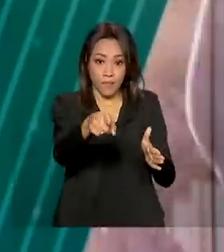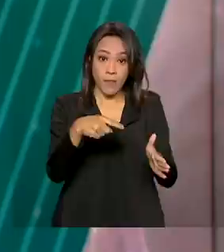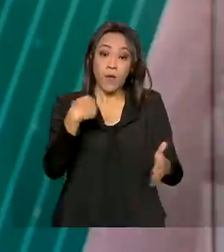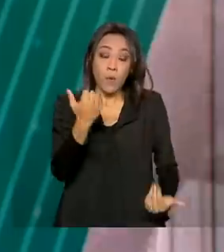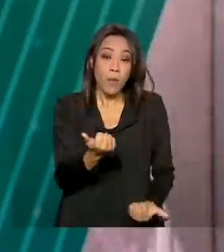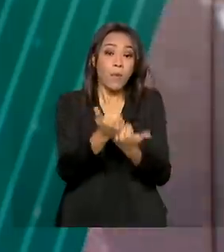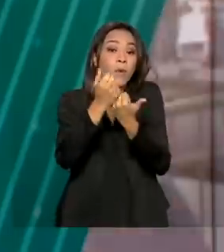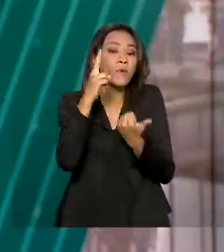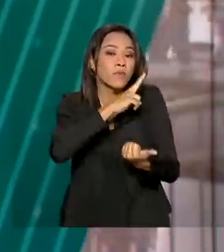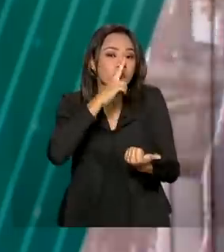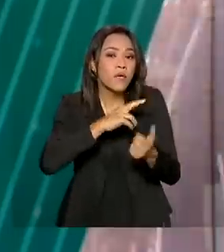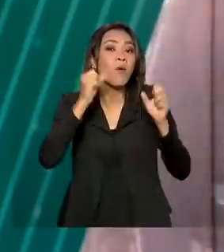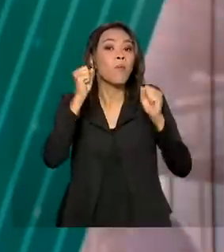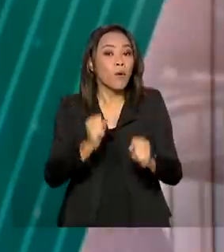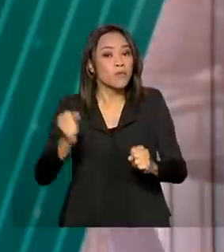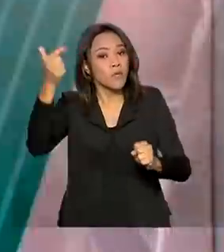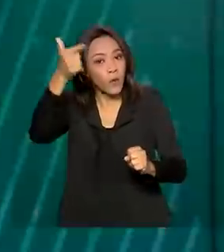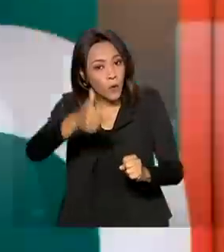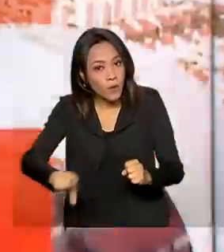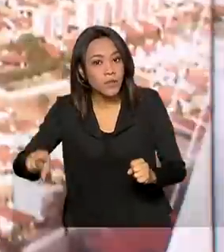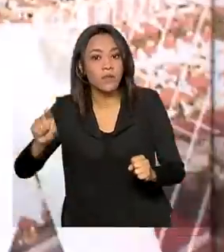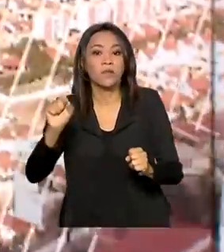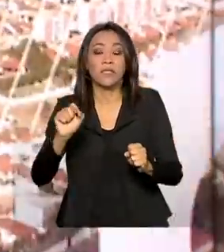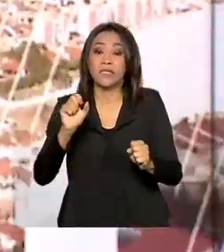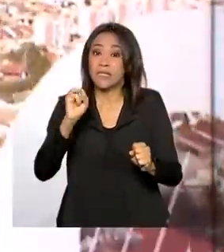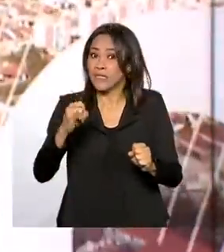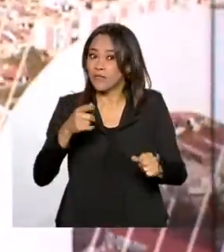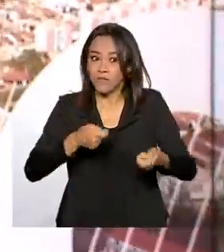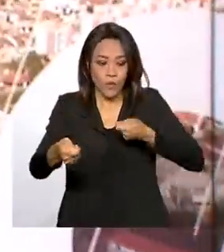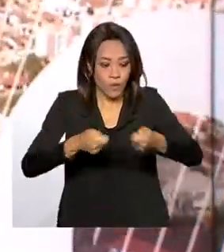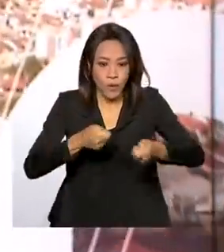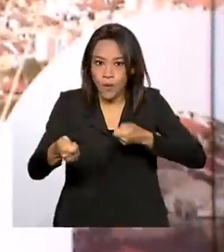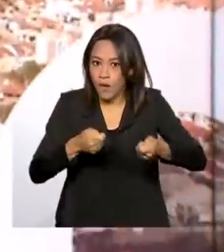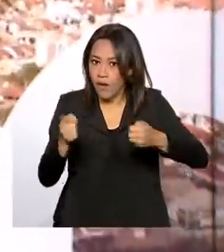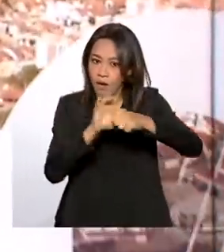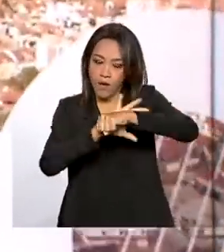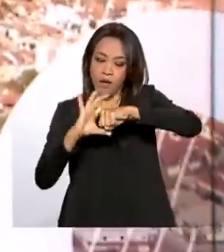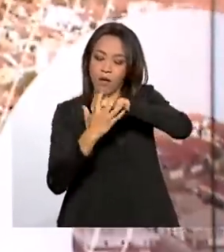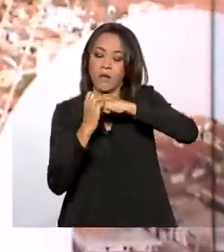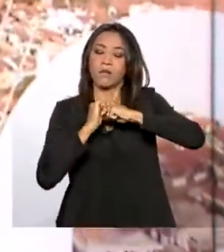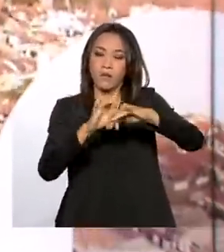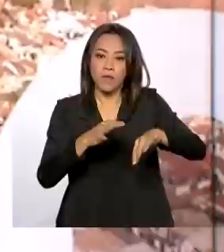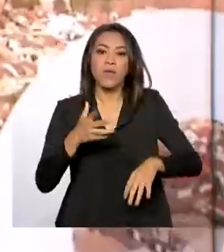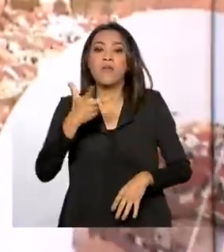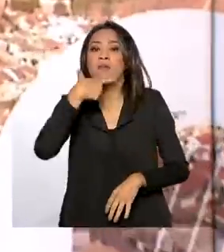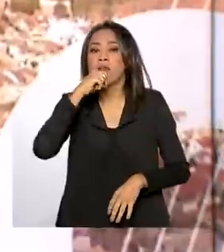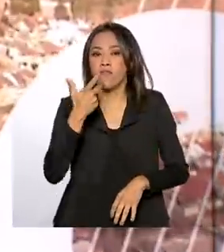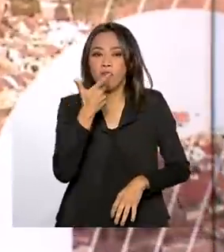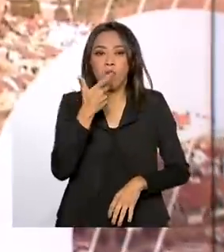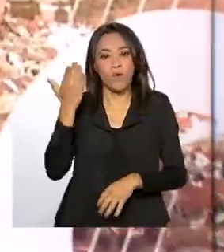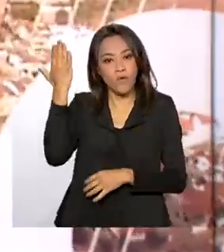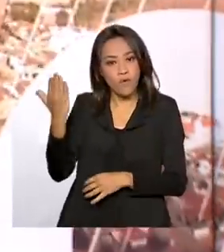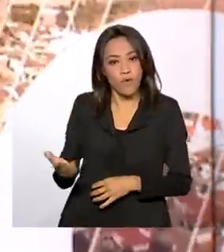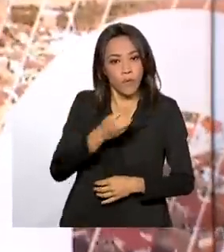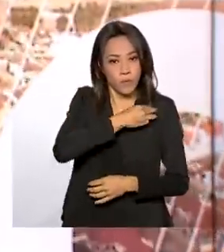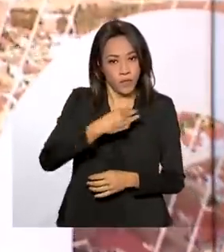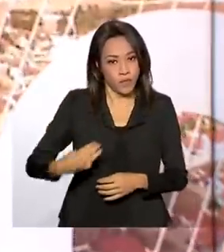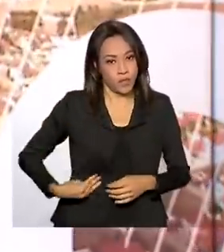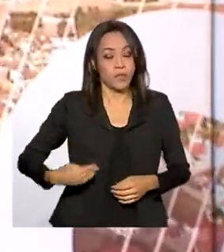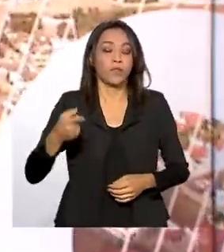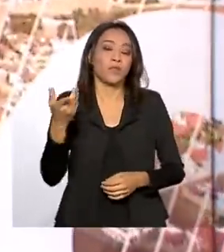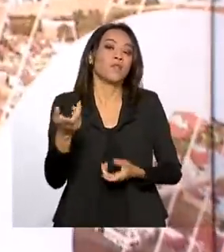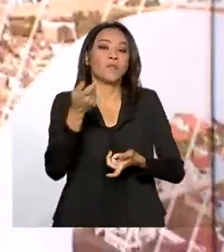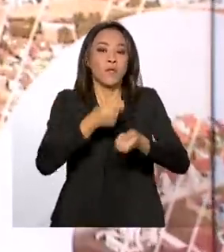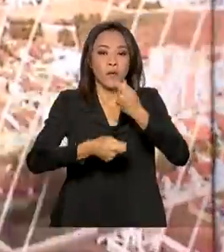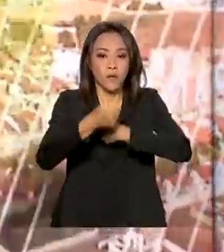renovado caso a pandemia de Covid-19 não seja controlada. A afirmação é do ministro da Economia, Paulo Guedes, que participou de um evento